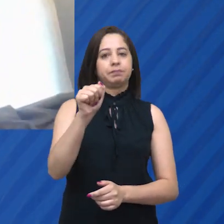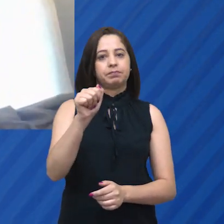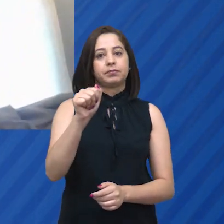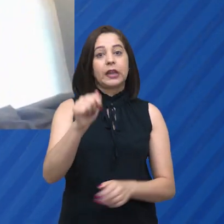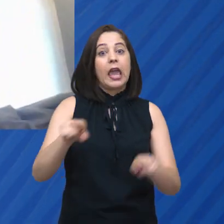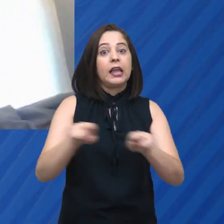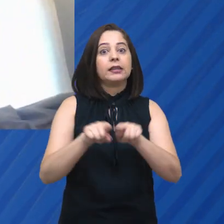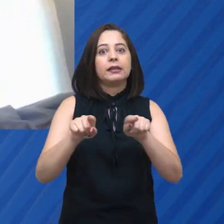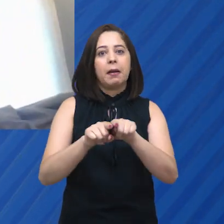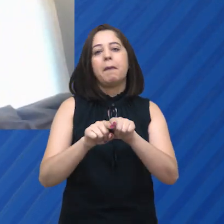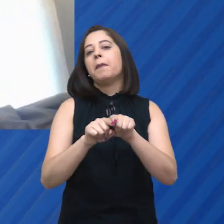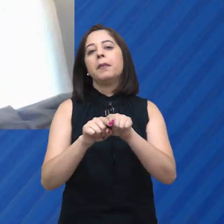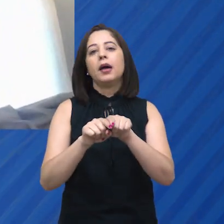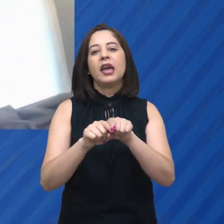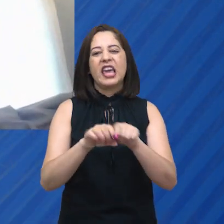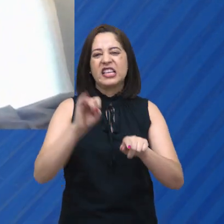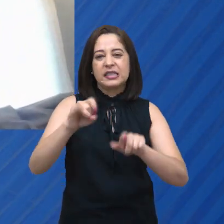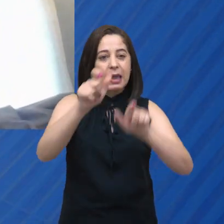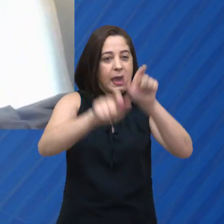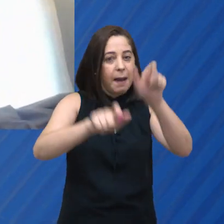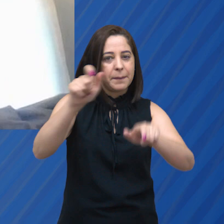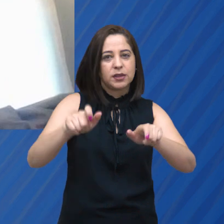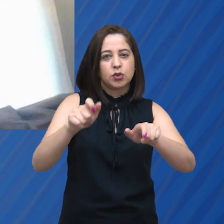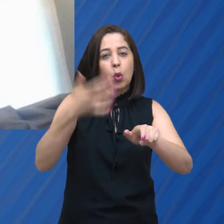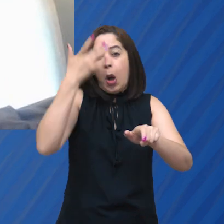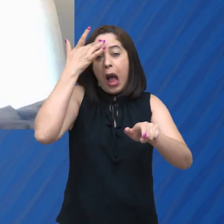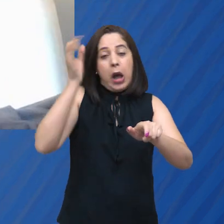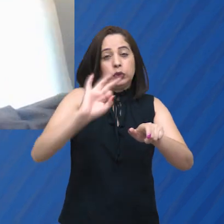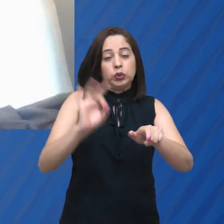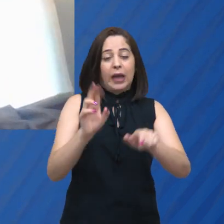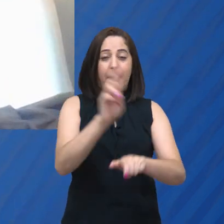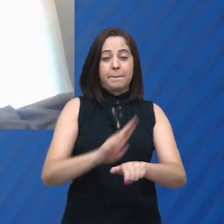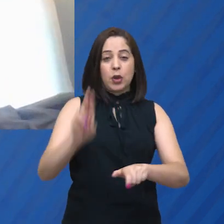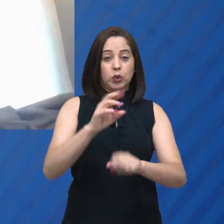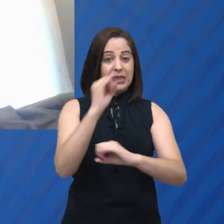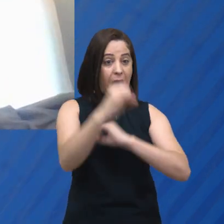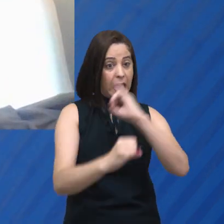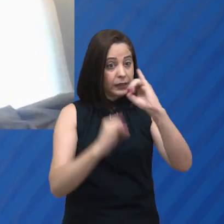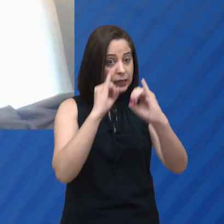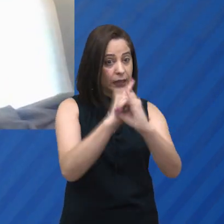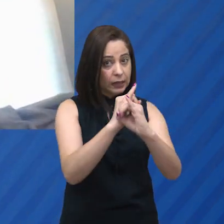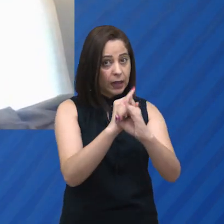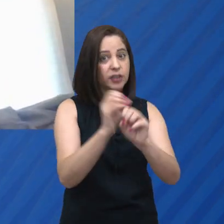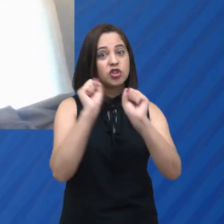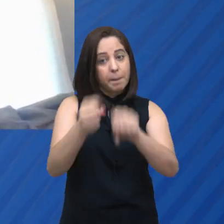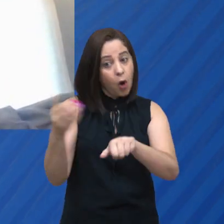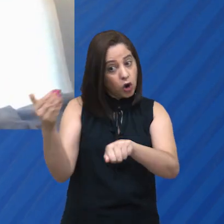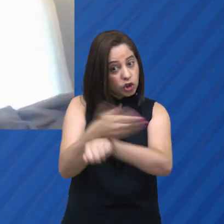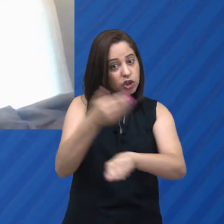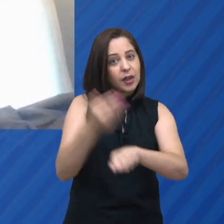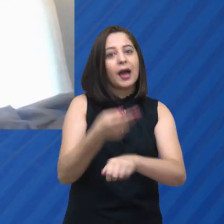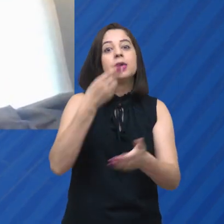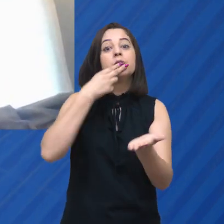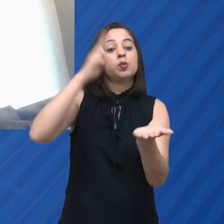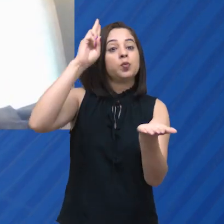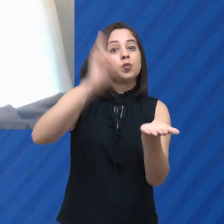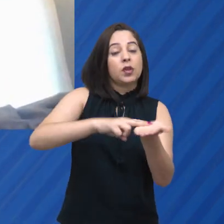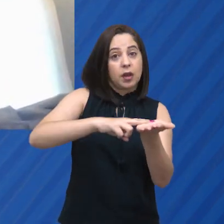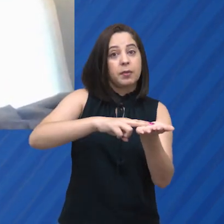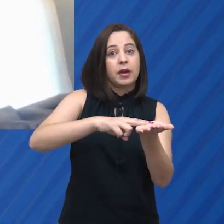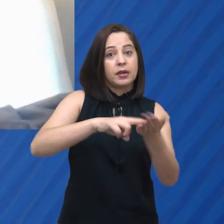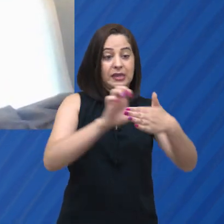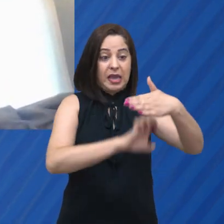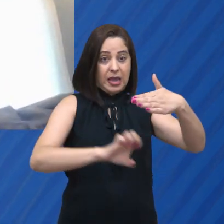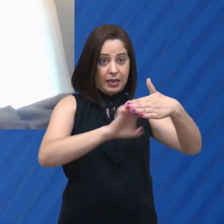E a principal vantagem também é que quem não tem facilidade com computador ou celular pode ir a qualquer agência dos Correios do